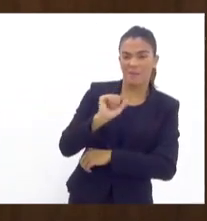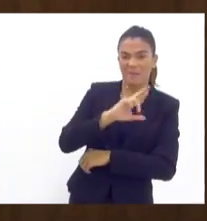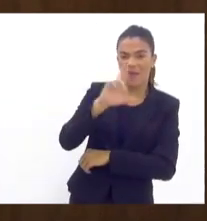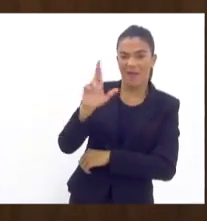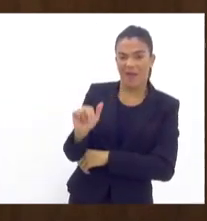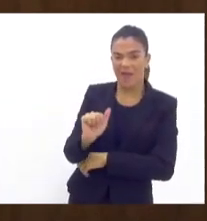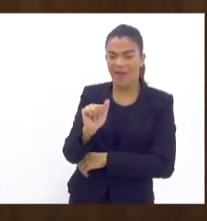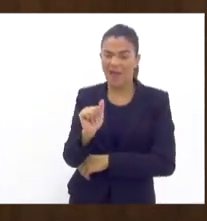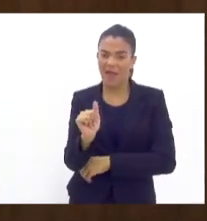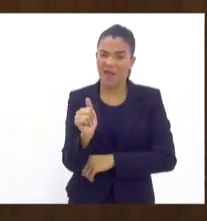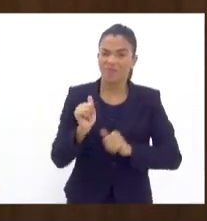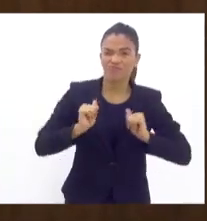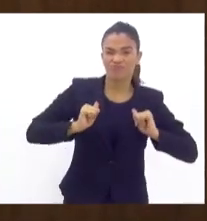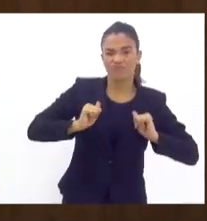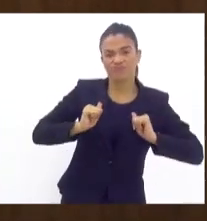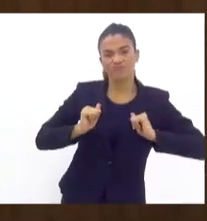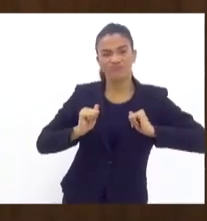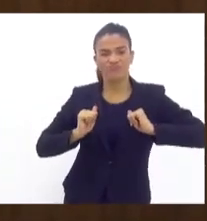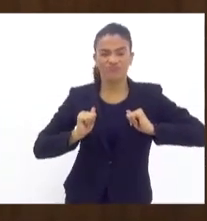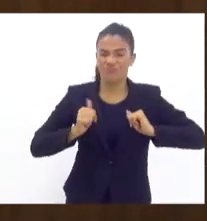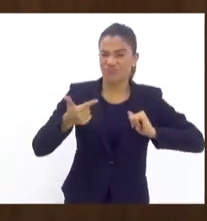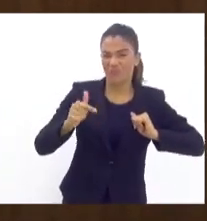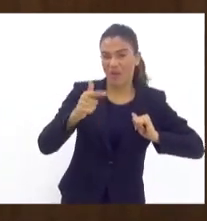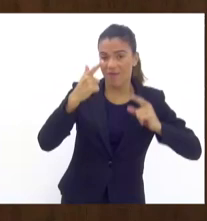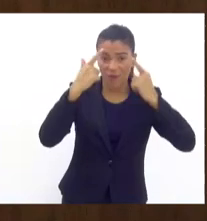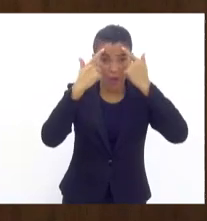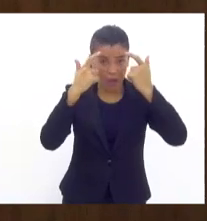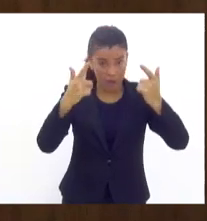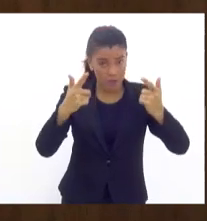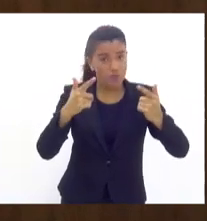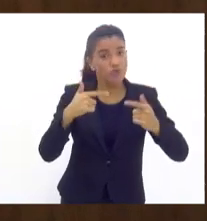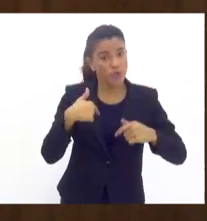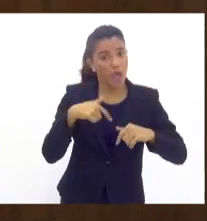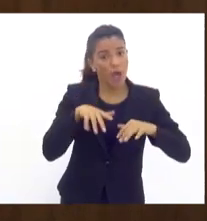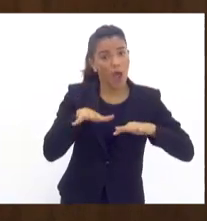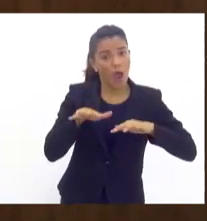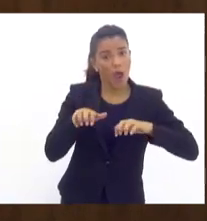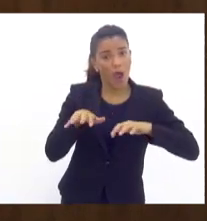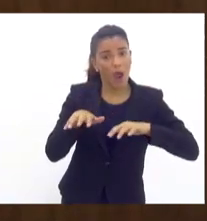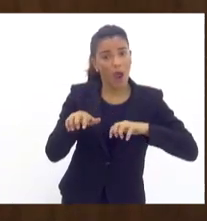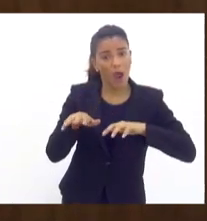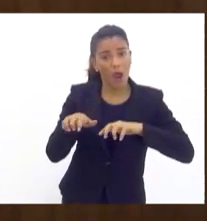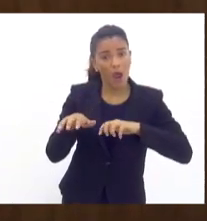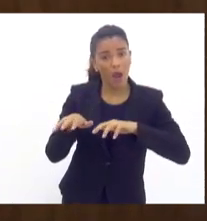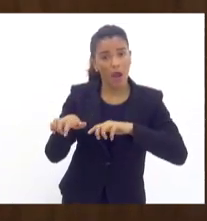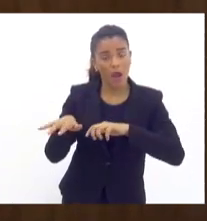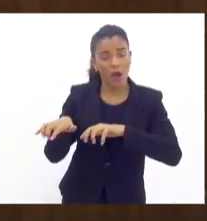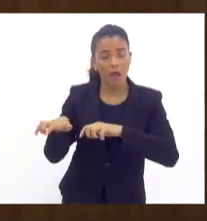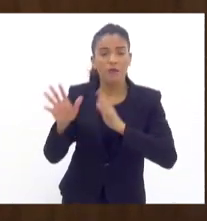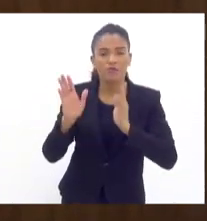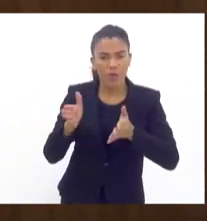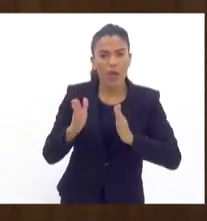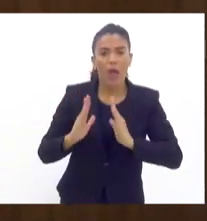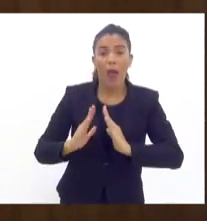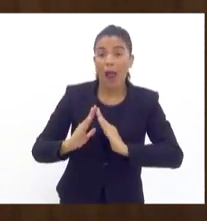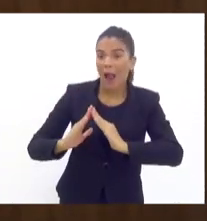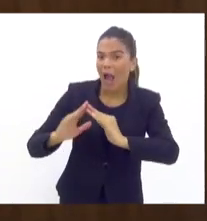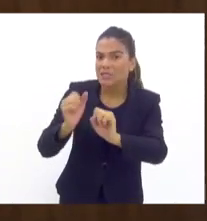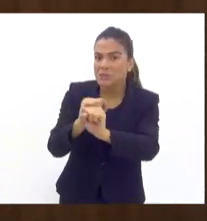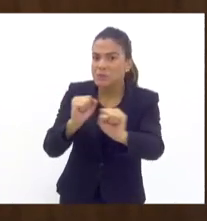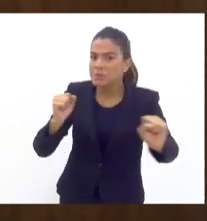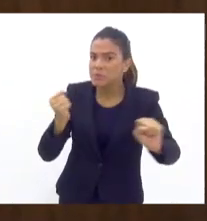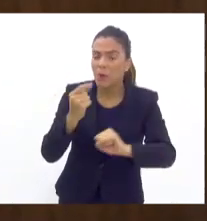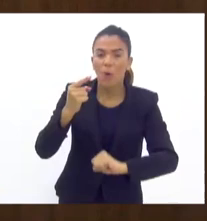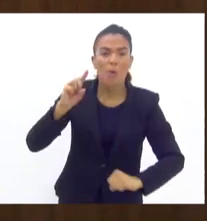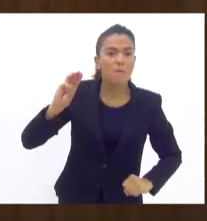que ainda estavam livre dessa violência. Mas está chegando lá. Imóveis de um milhão de reais estão perdendo o valor.